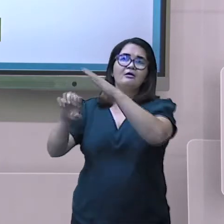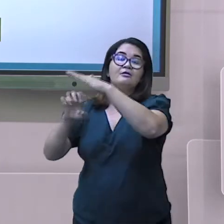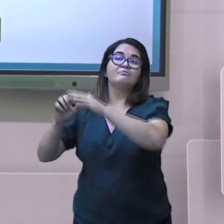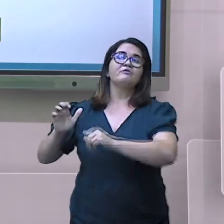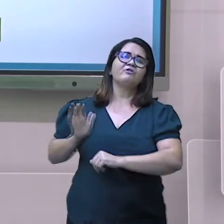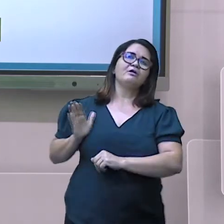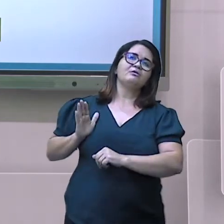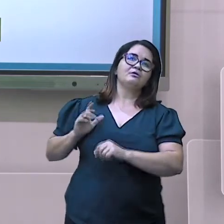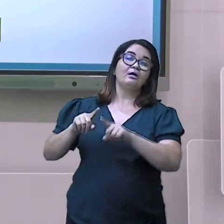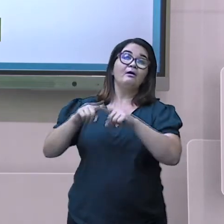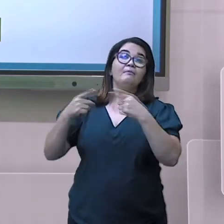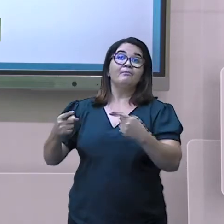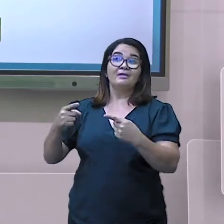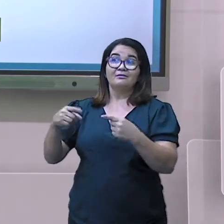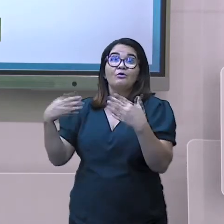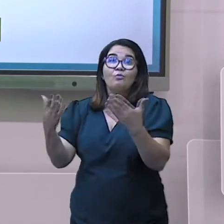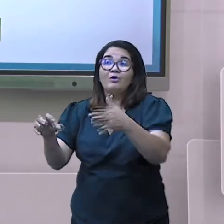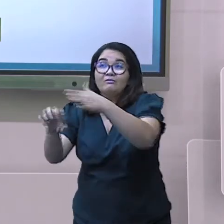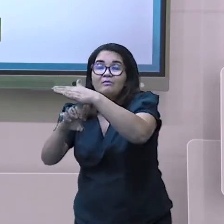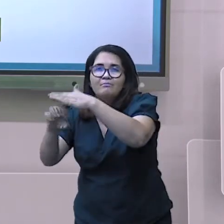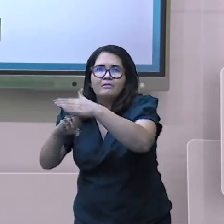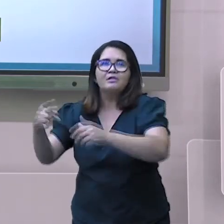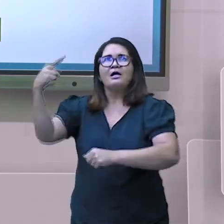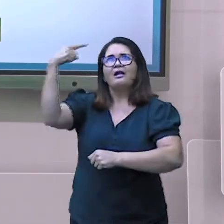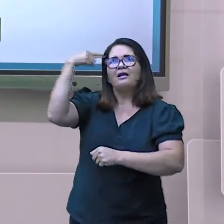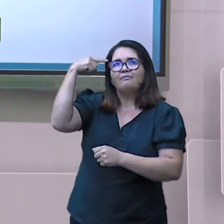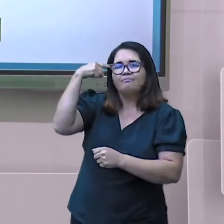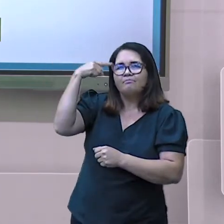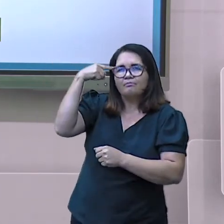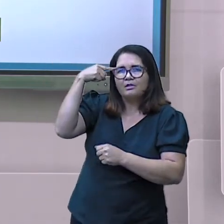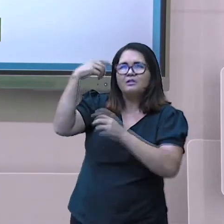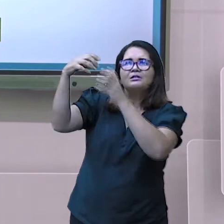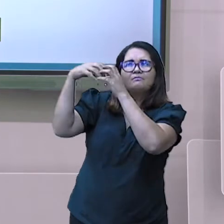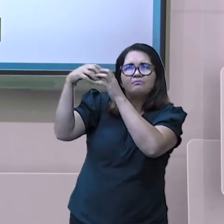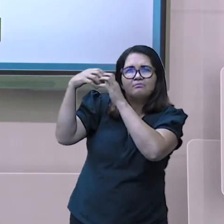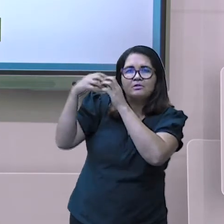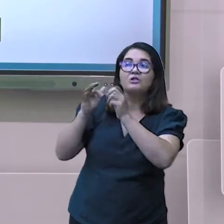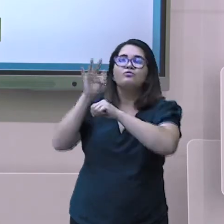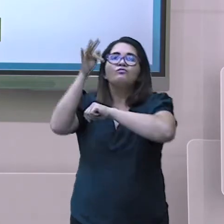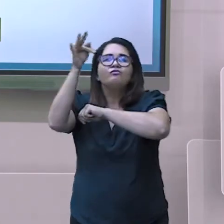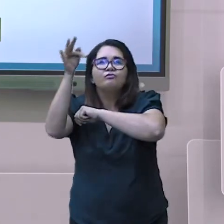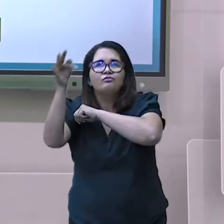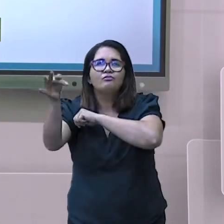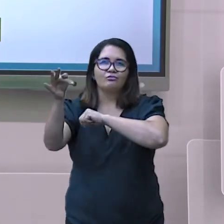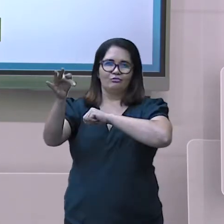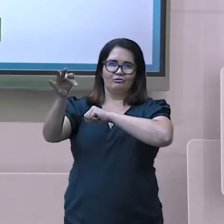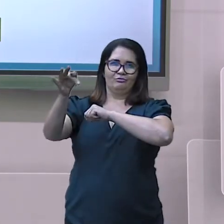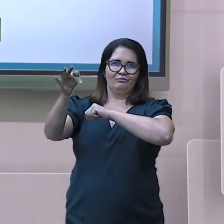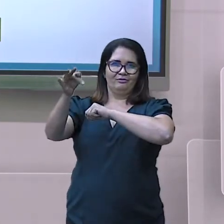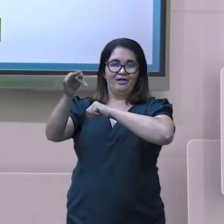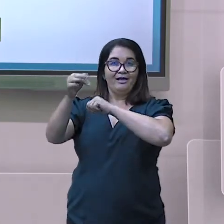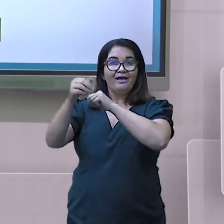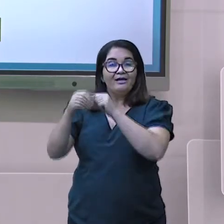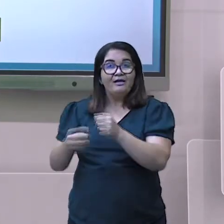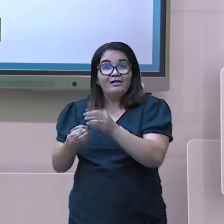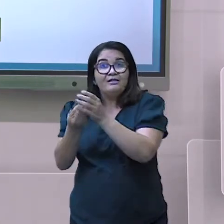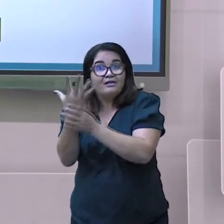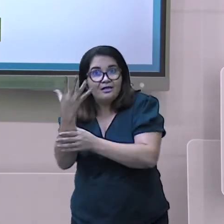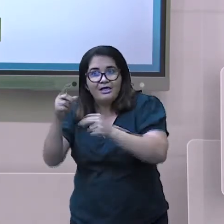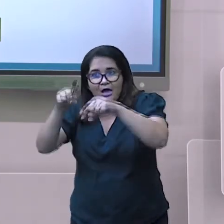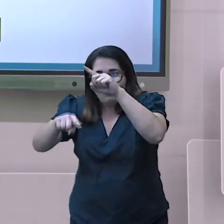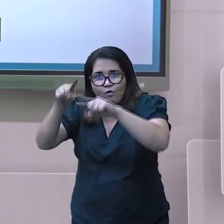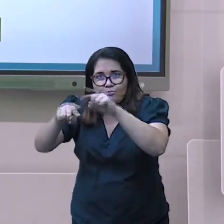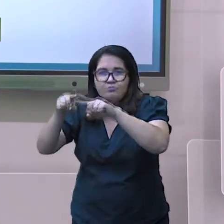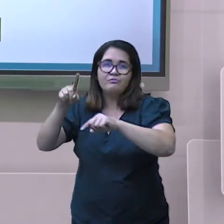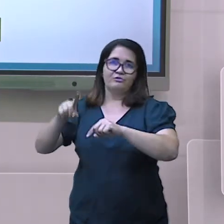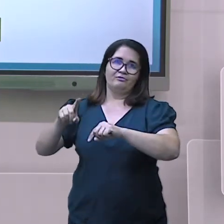produtos. E o que é feito com os produtos ao fim desse ciclo de vida? Se